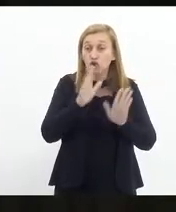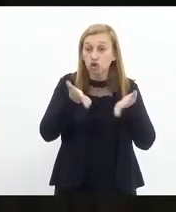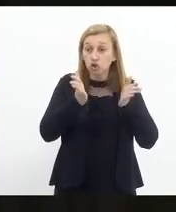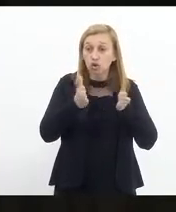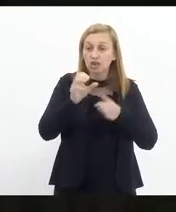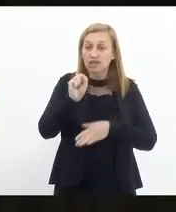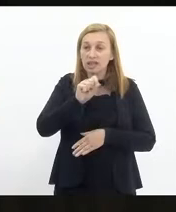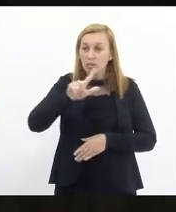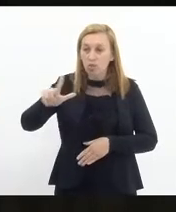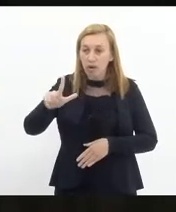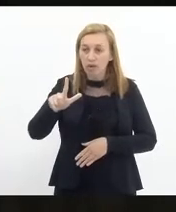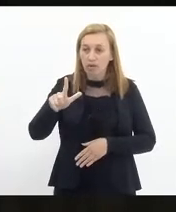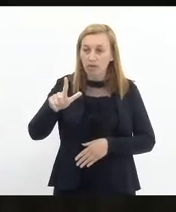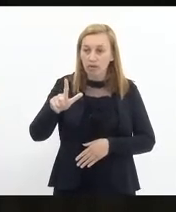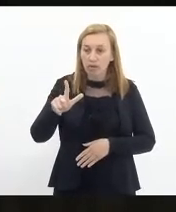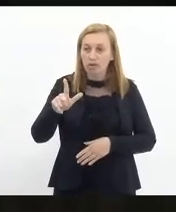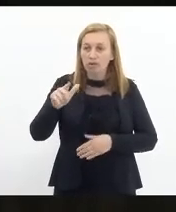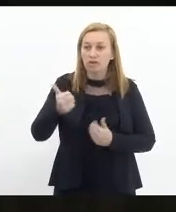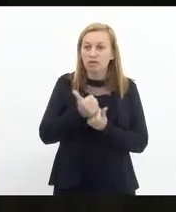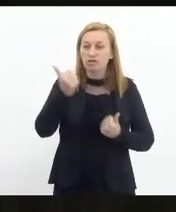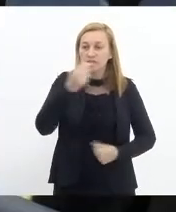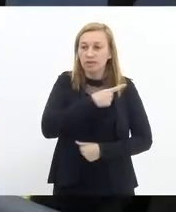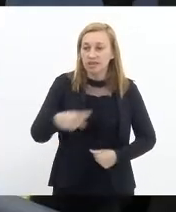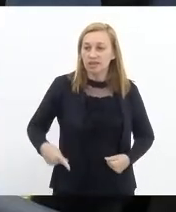Samuel Malafaia, nosso vice-presidente.